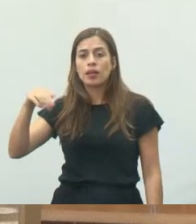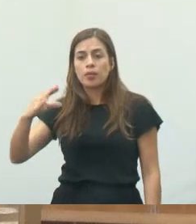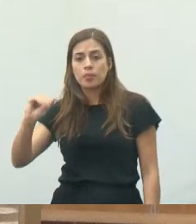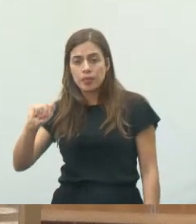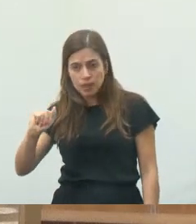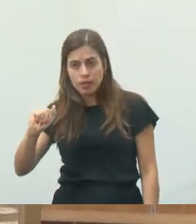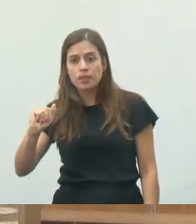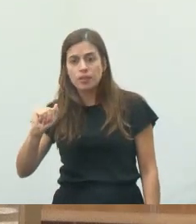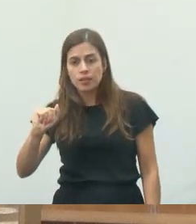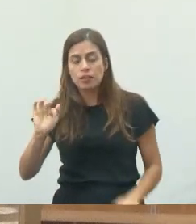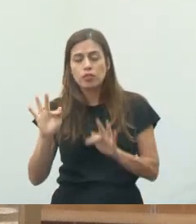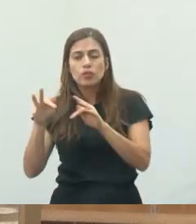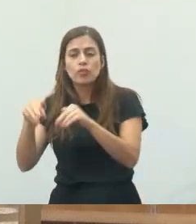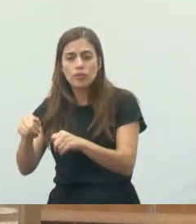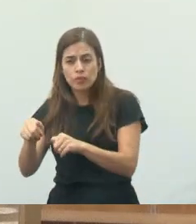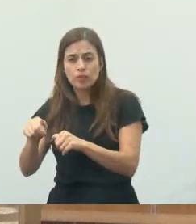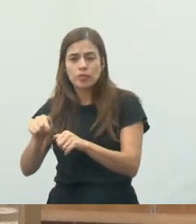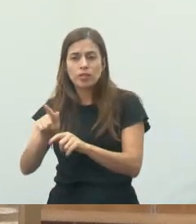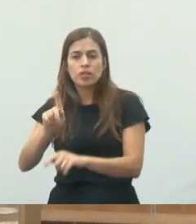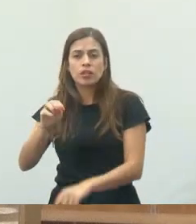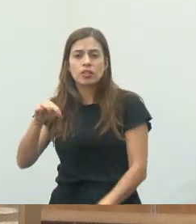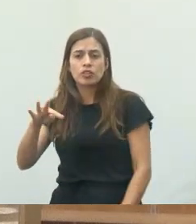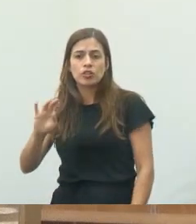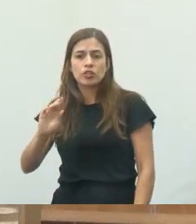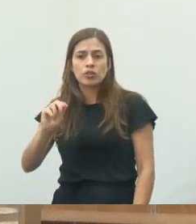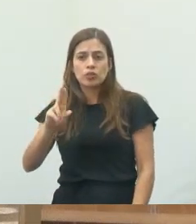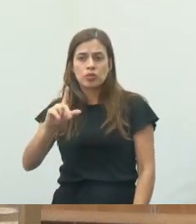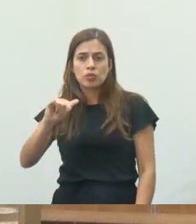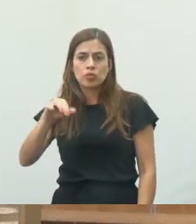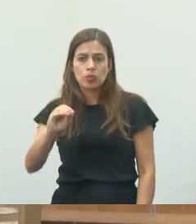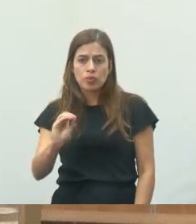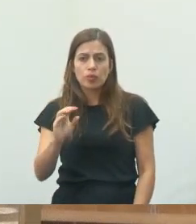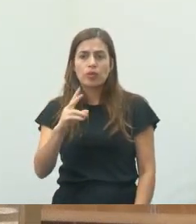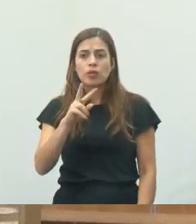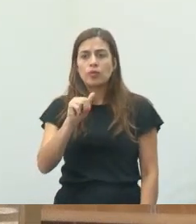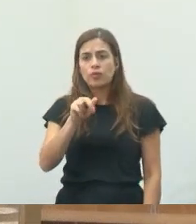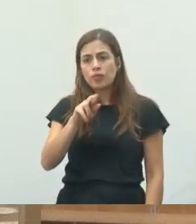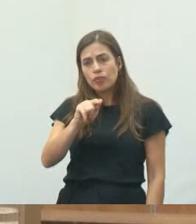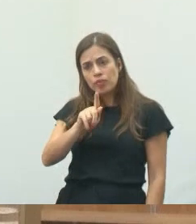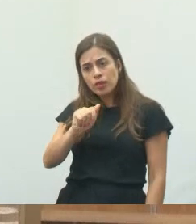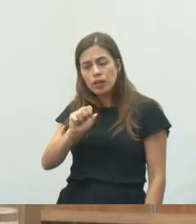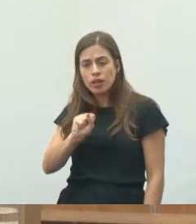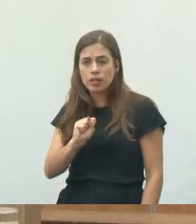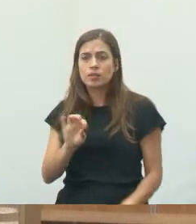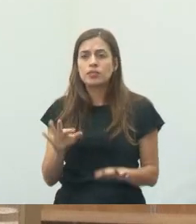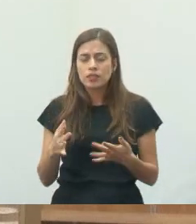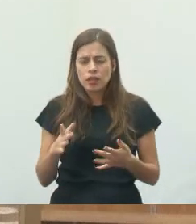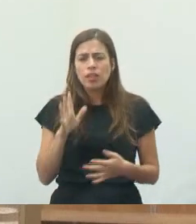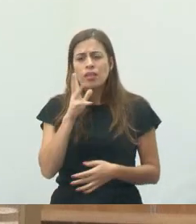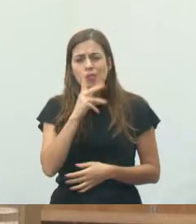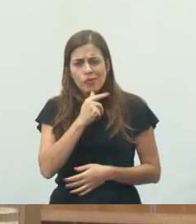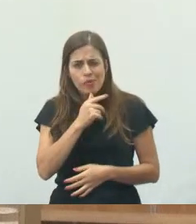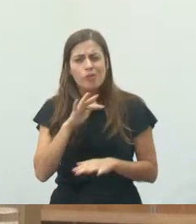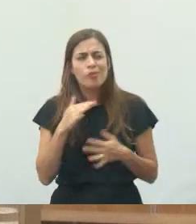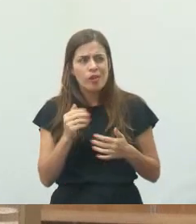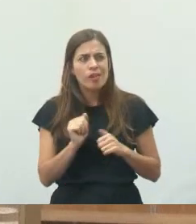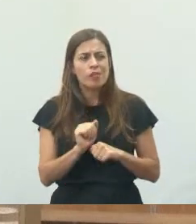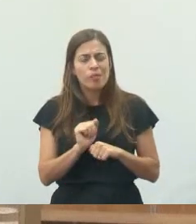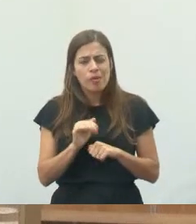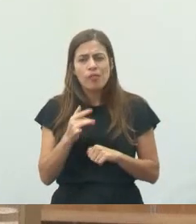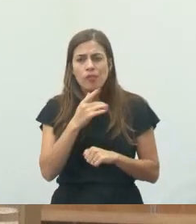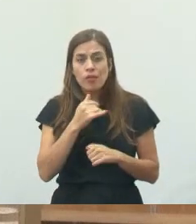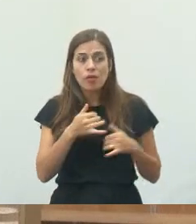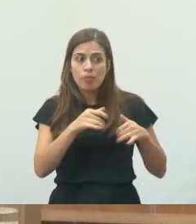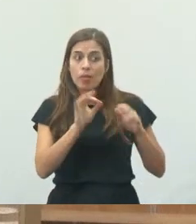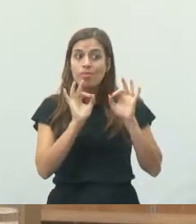Getúlio Vargas. Uma rotatória que ficou bacana, ficou legal aquela rotatória, muito esperada por todos nós. Demorou bastante, mas está lá, ficou